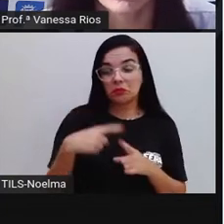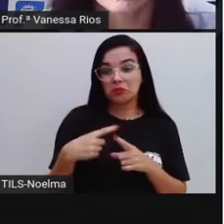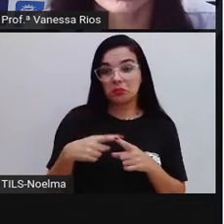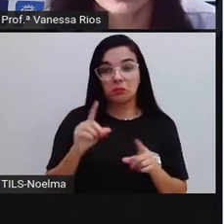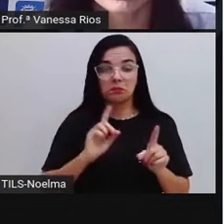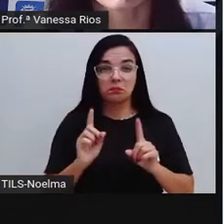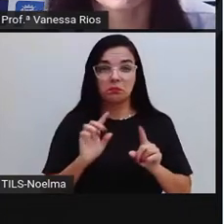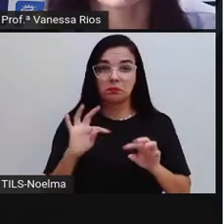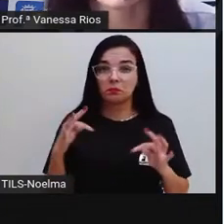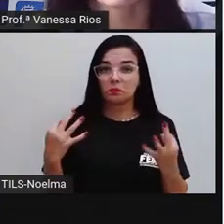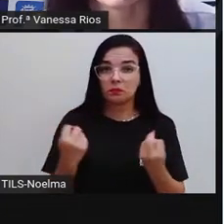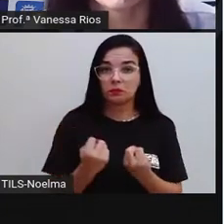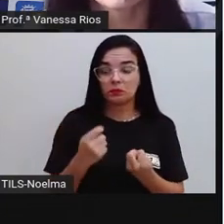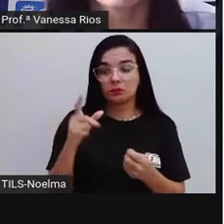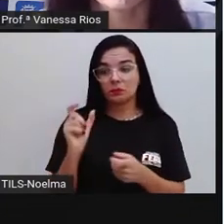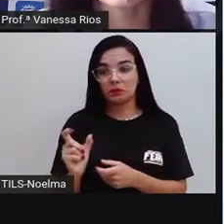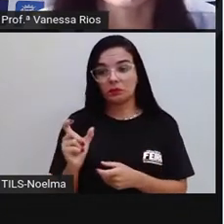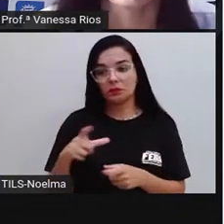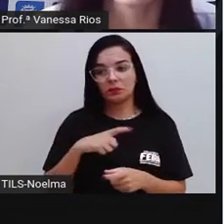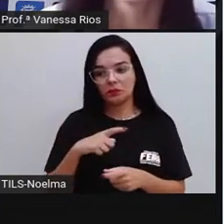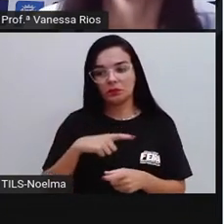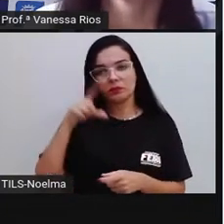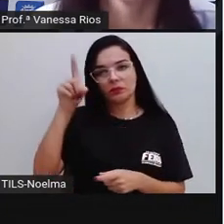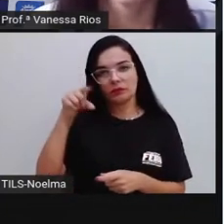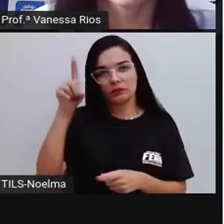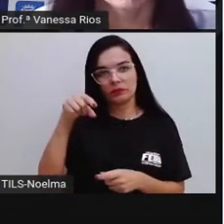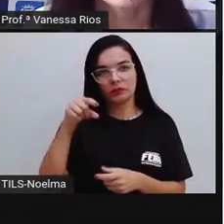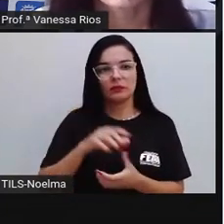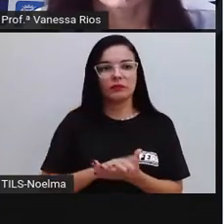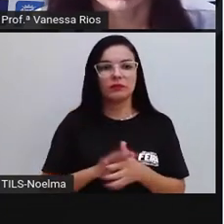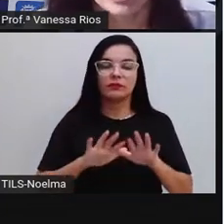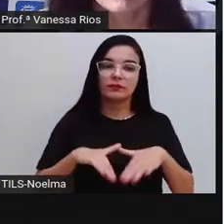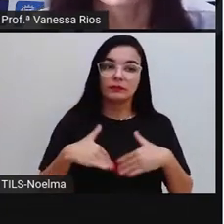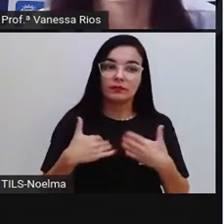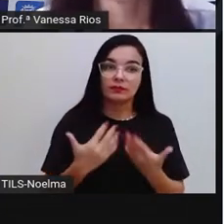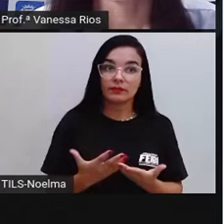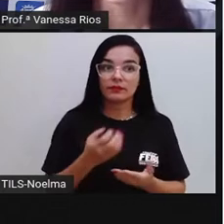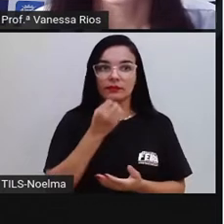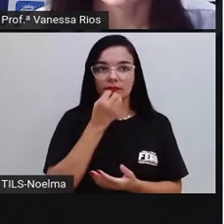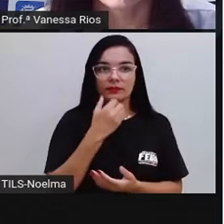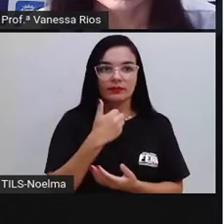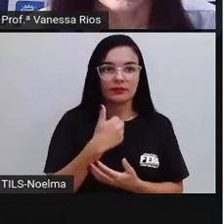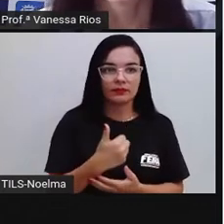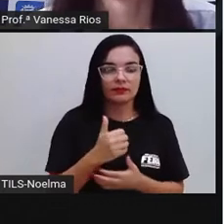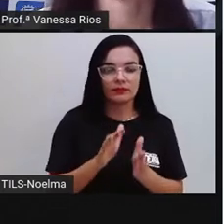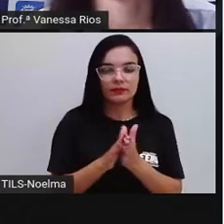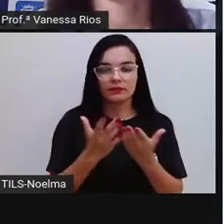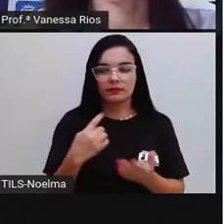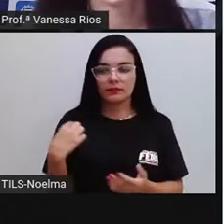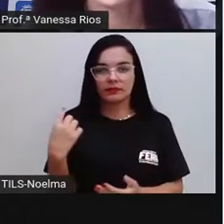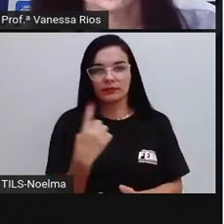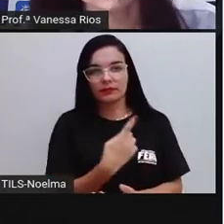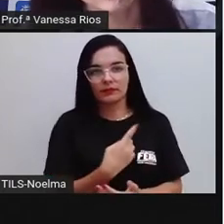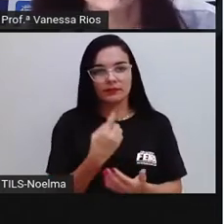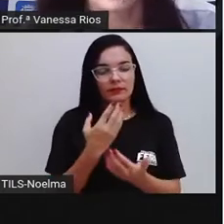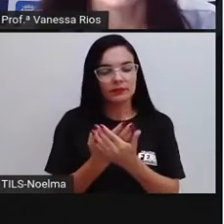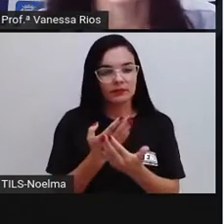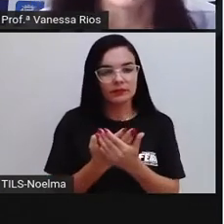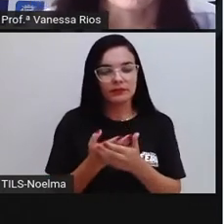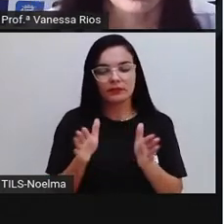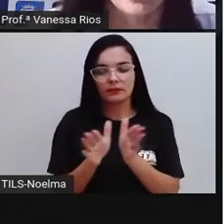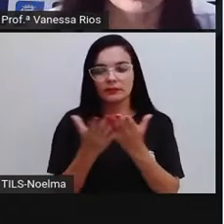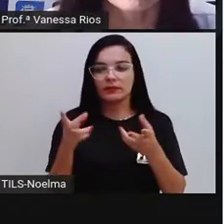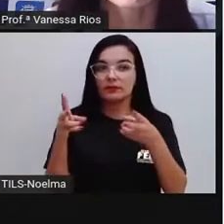possuem o acento. Mas aí é ótimo, né? Quando a gente estuda, quando a gente observa